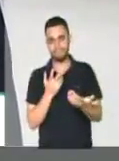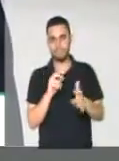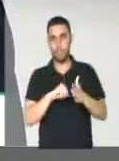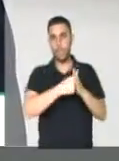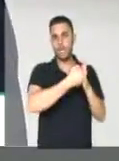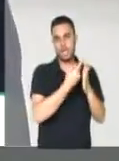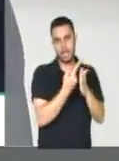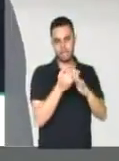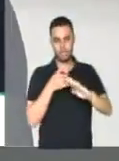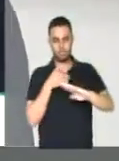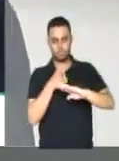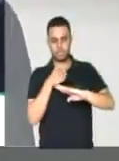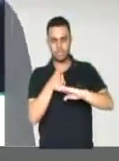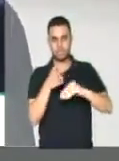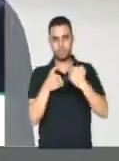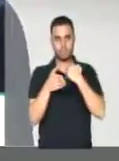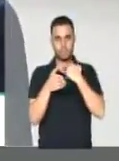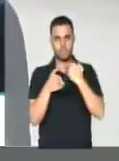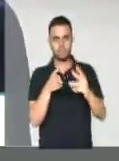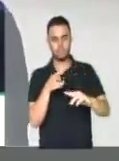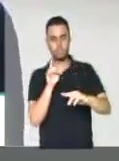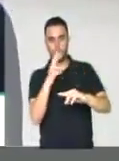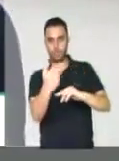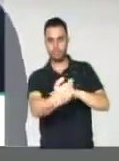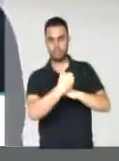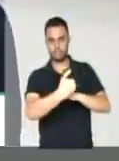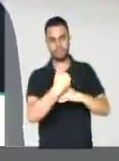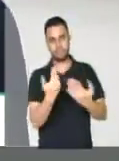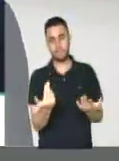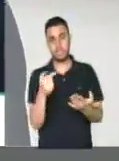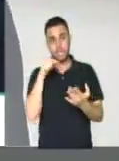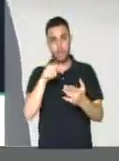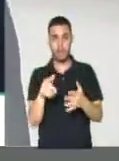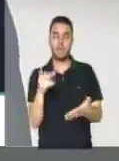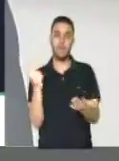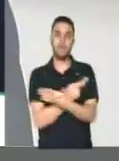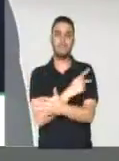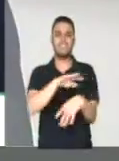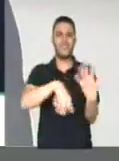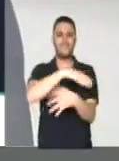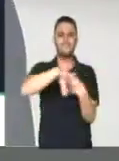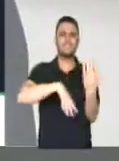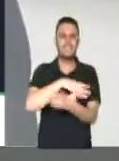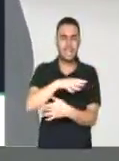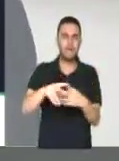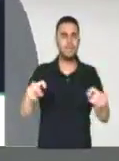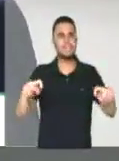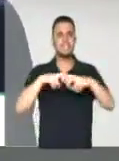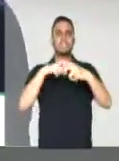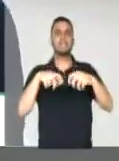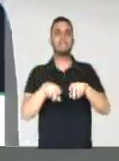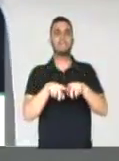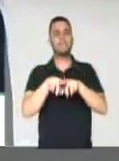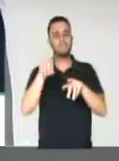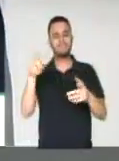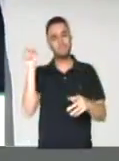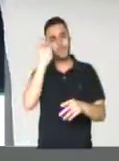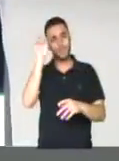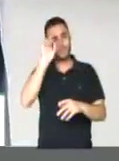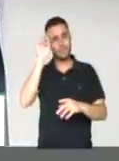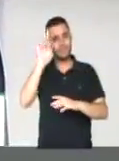fazendo com que aquela seja uma área de confusão, de acidentes, de conflito e de congestionamento diuturno.